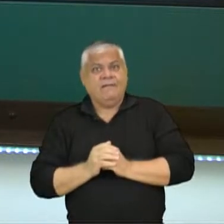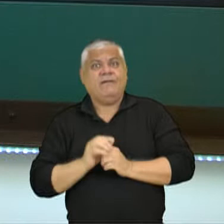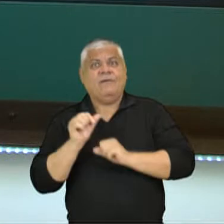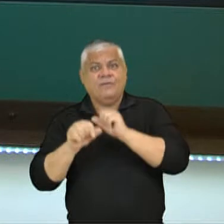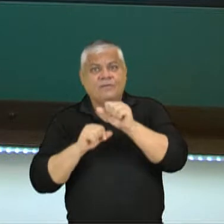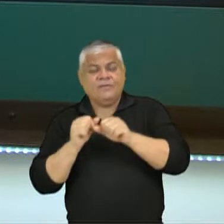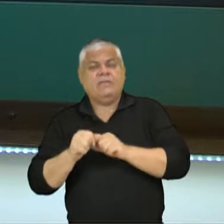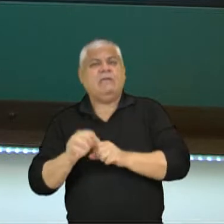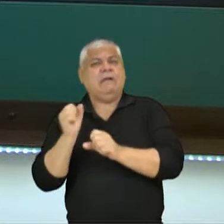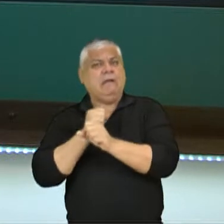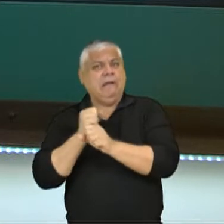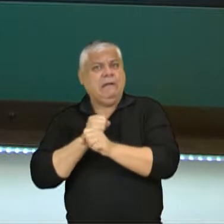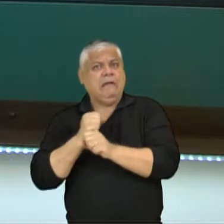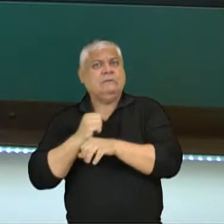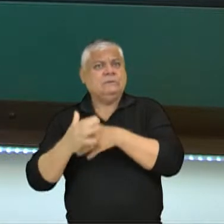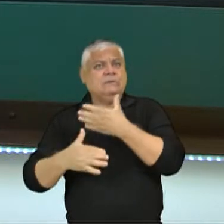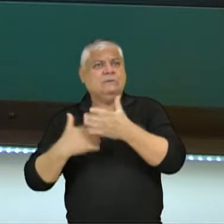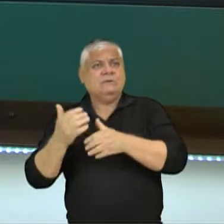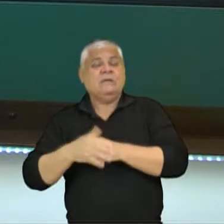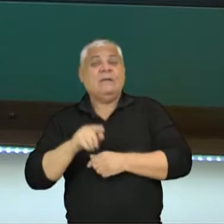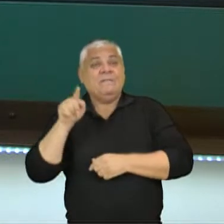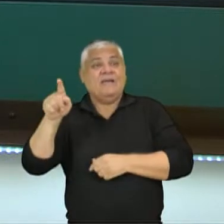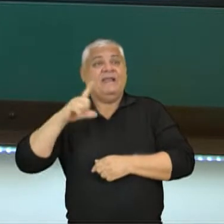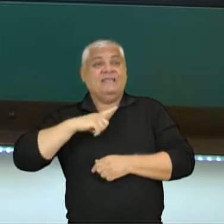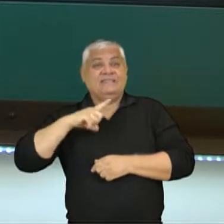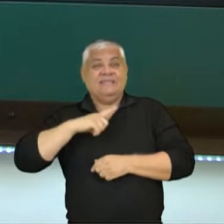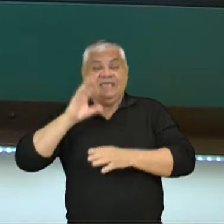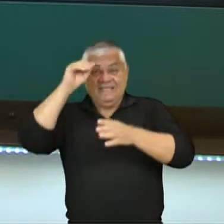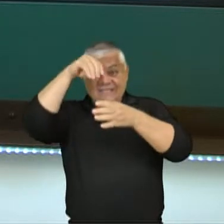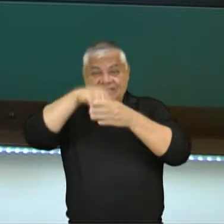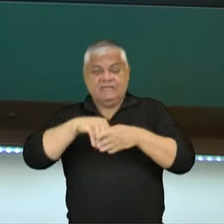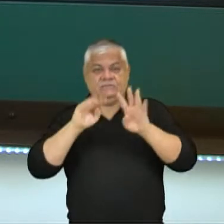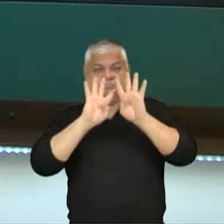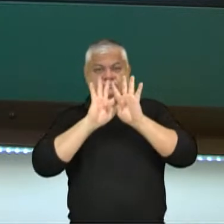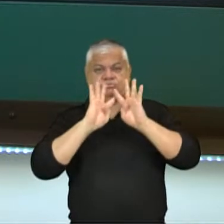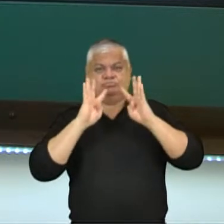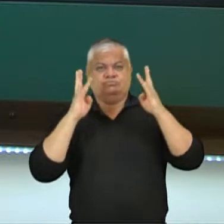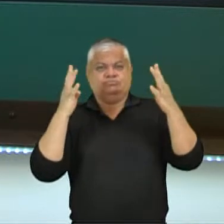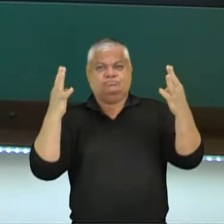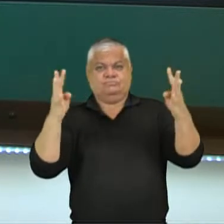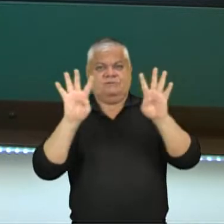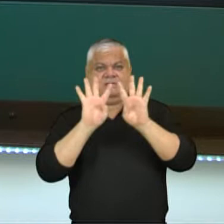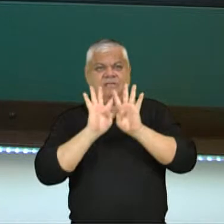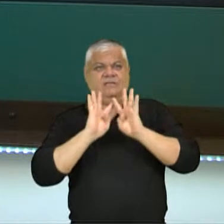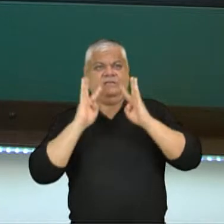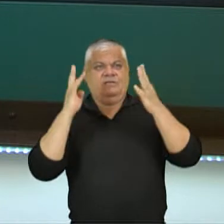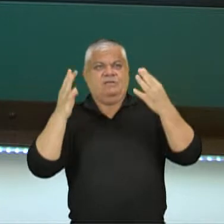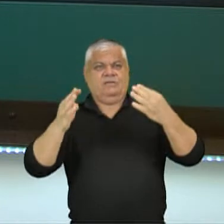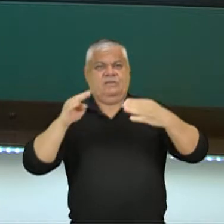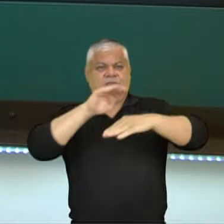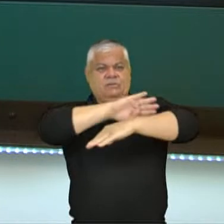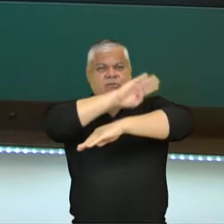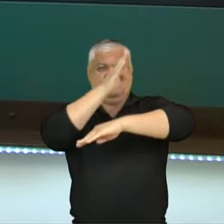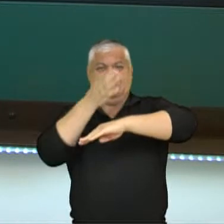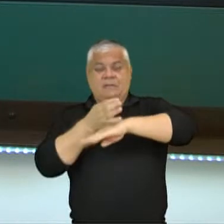muitos anos depois. Só que nós vimos que eles têm aqui, dentro do Coliseu, uma estrutura muito forte. Pedra travertina era uma pedra